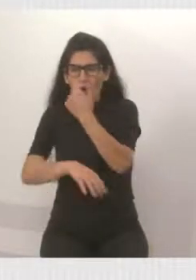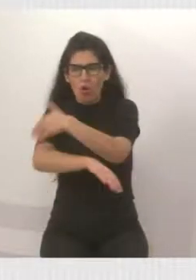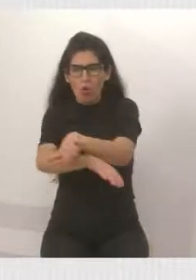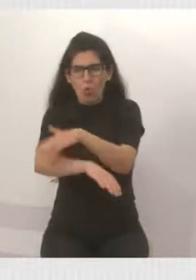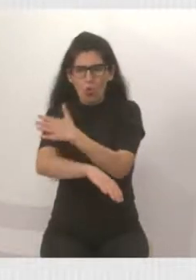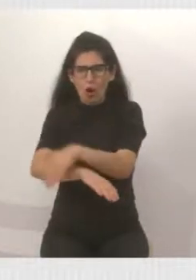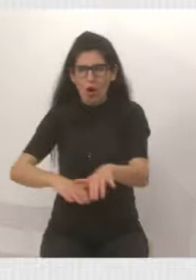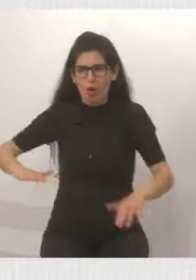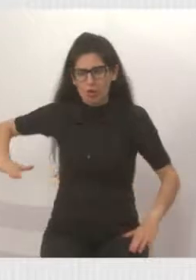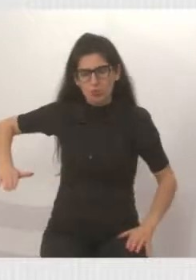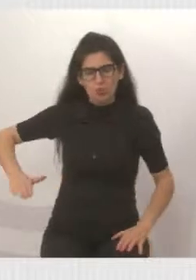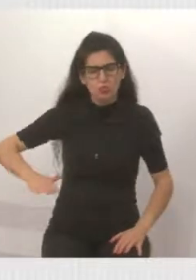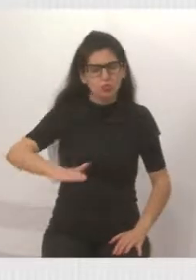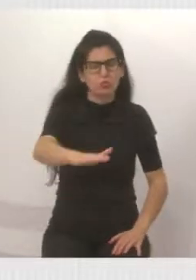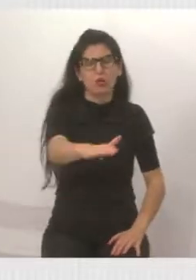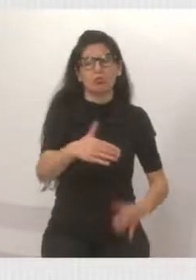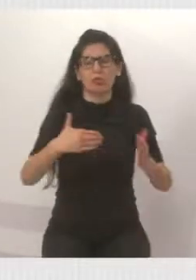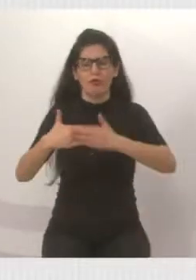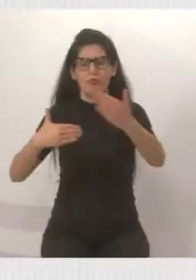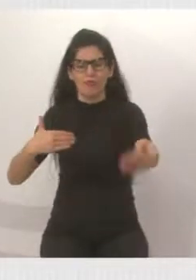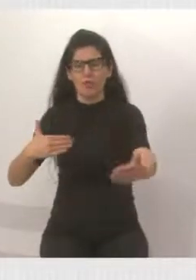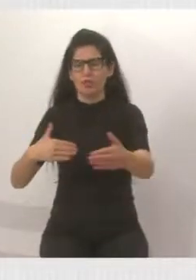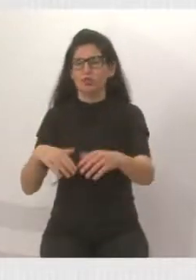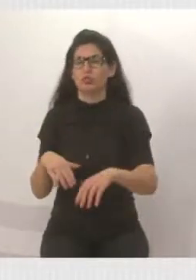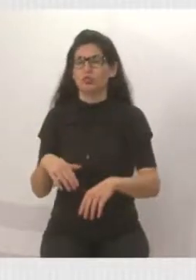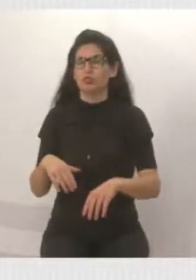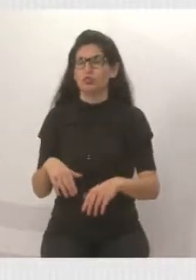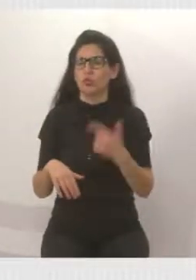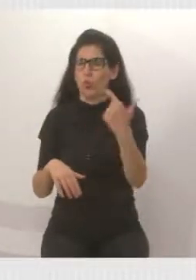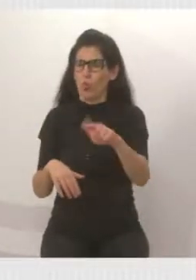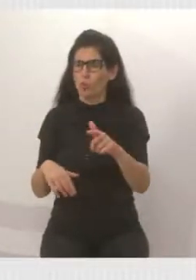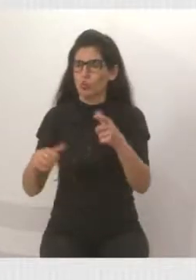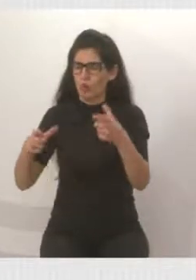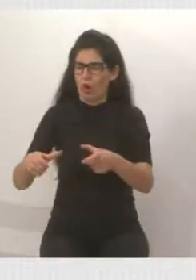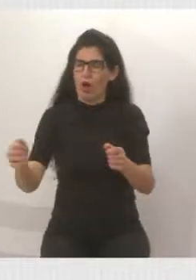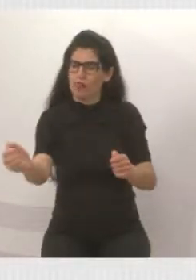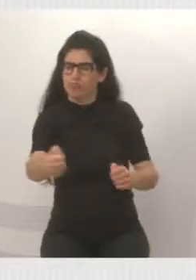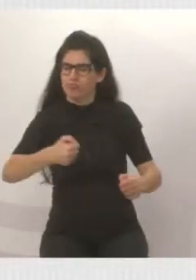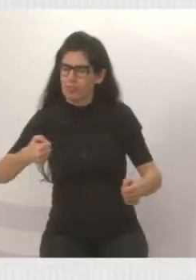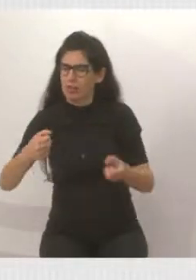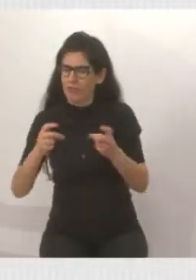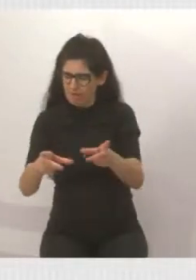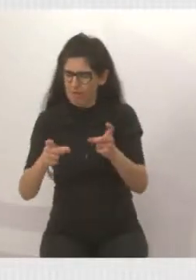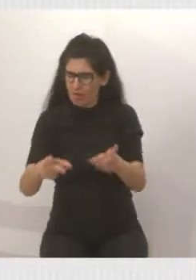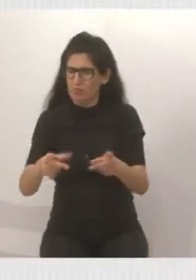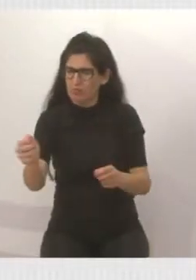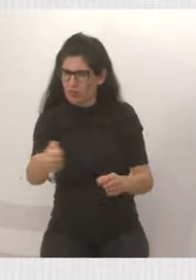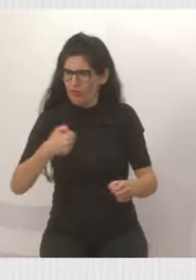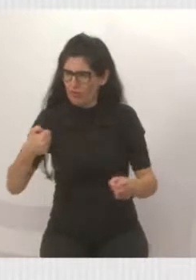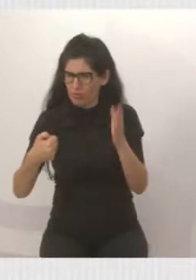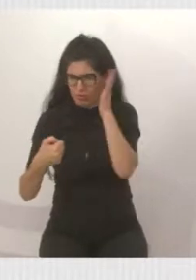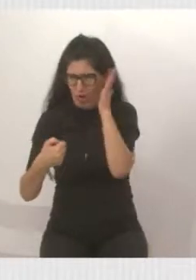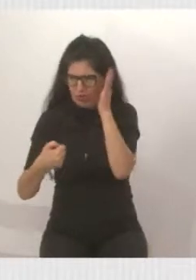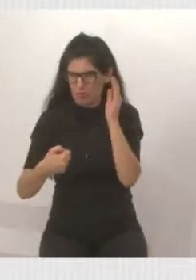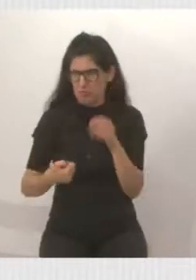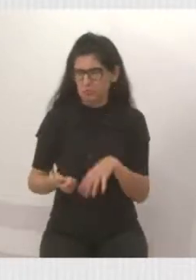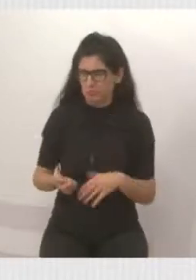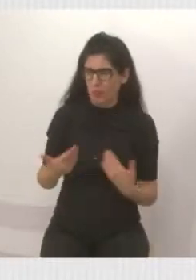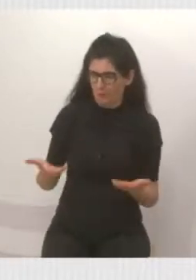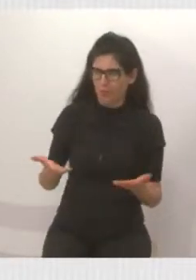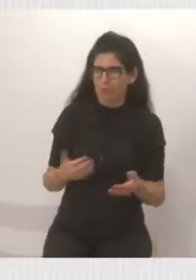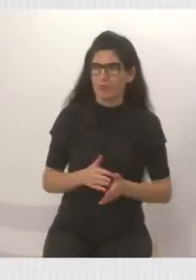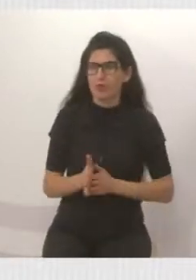E aqui está em frente outro bar. Então, se não tem hoje, faz mais de 40 anos que eles estão aqui nesse estabelecimento aqui,